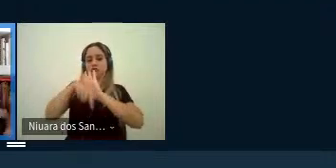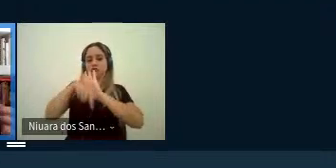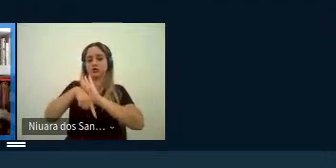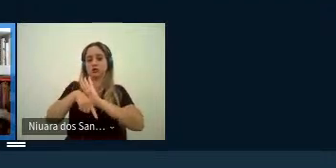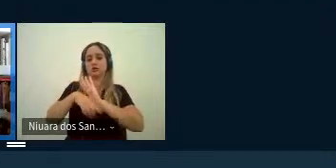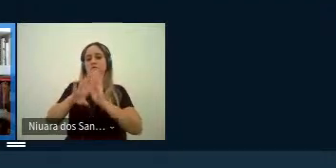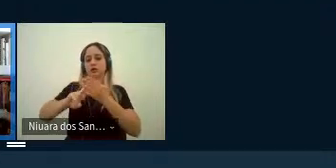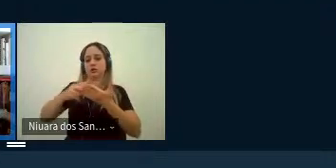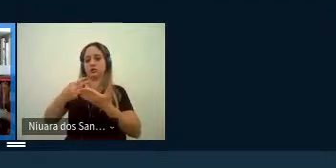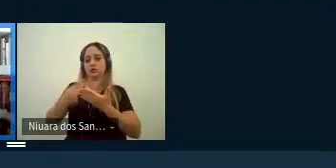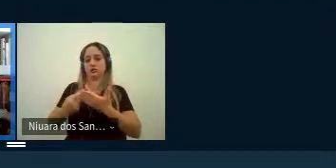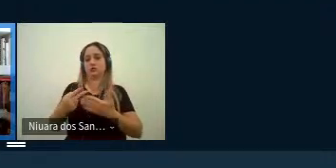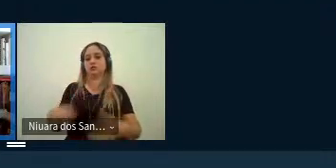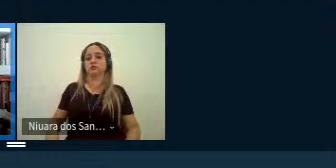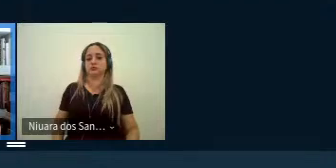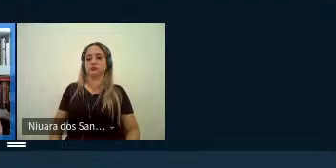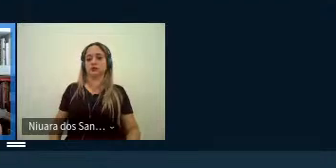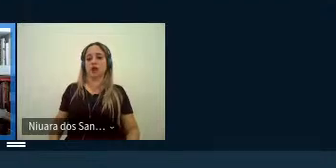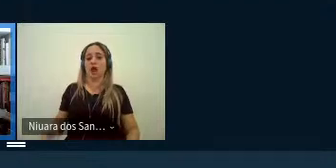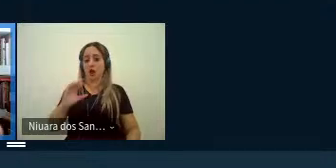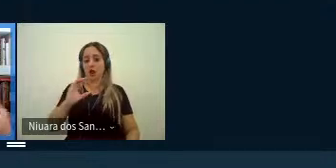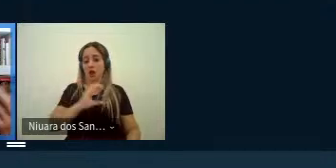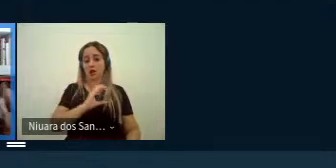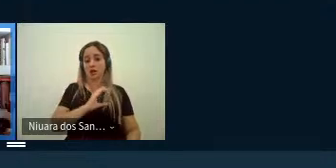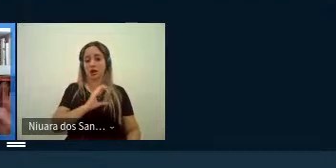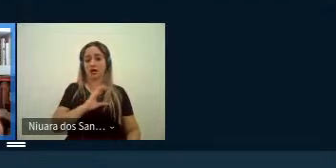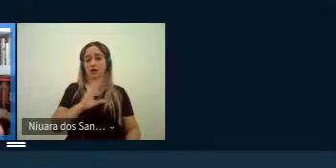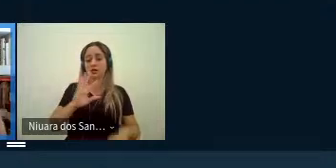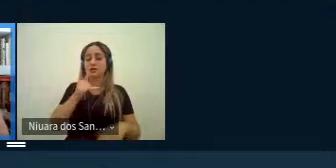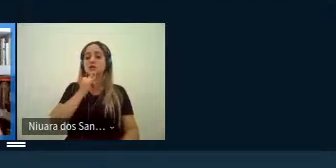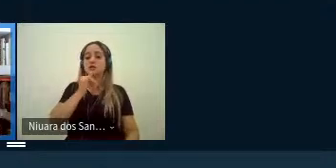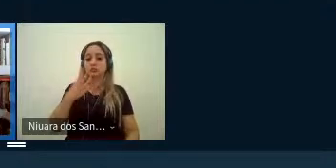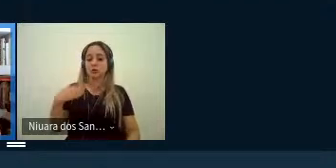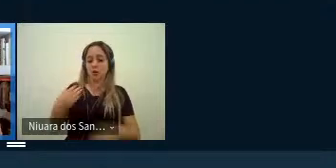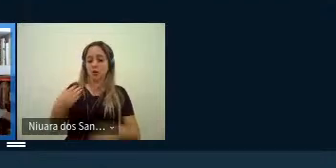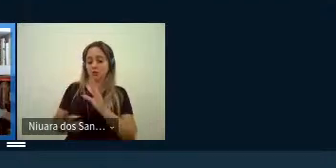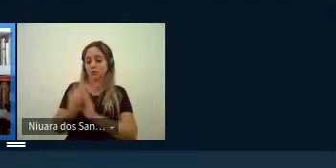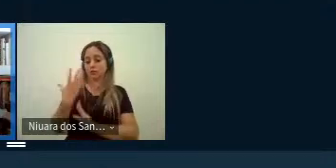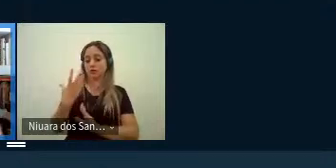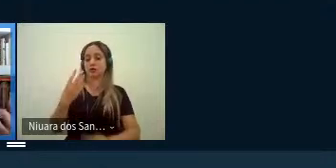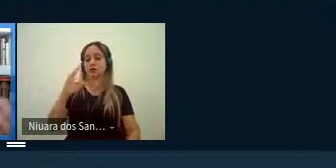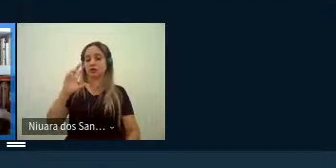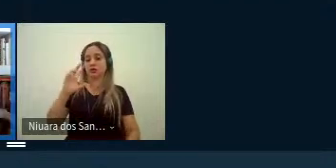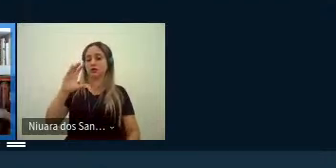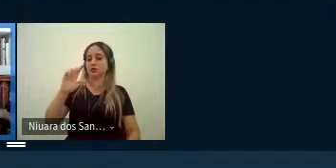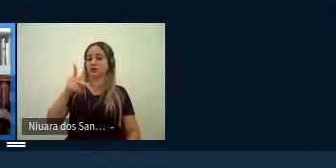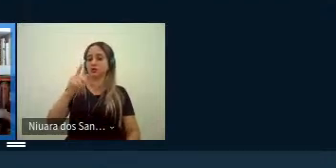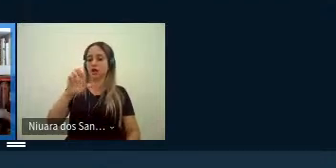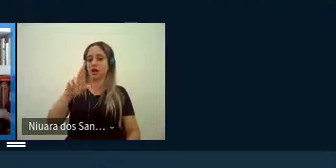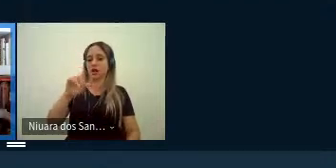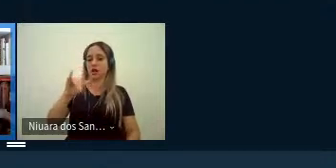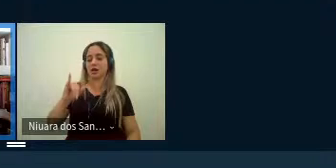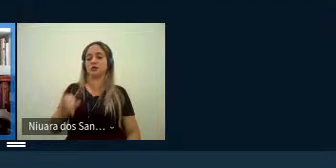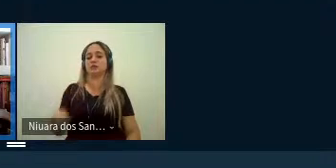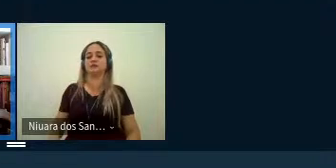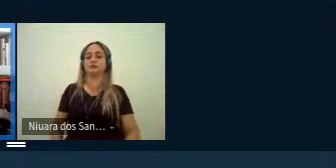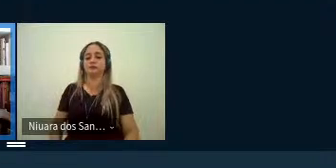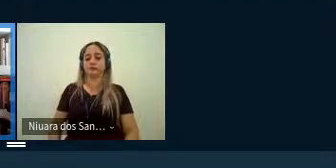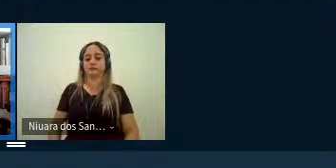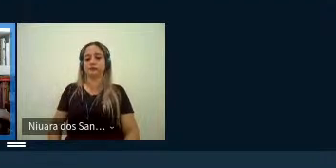no Canadá por exemplo com as publicações da própria Sherry Simon da Luiz Von Flosel como eu comentei aqui né